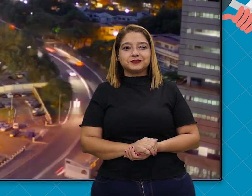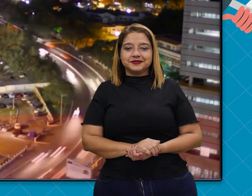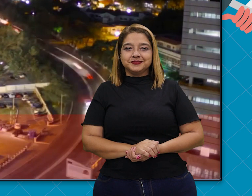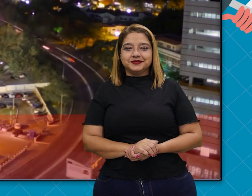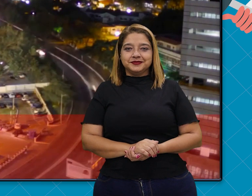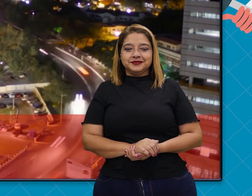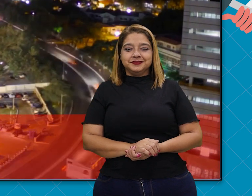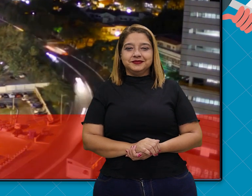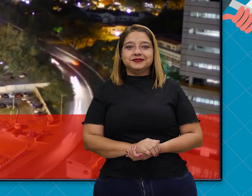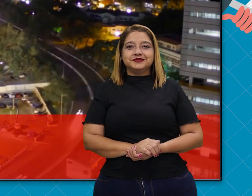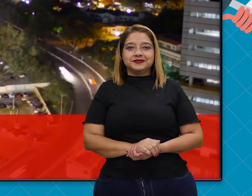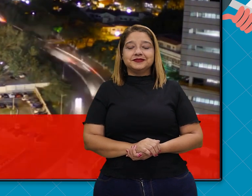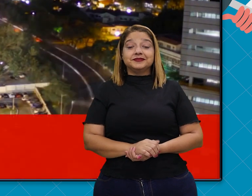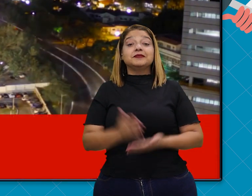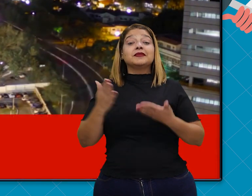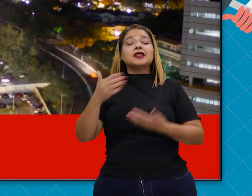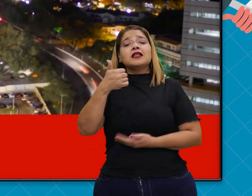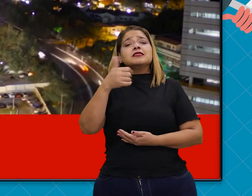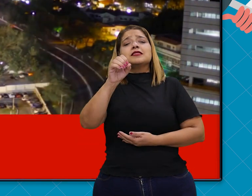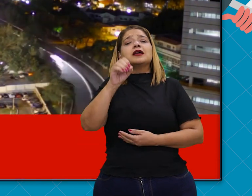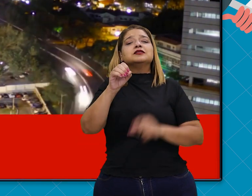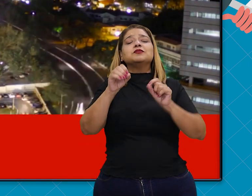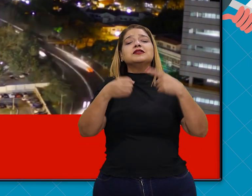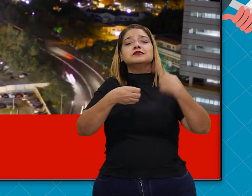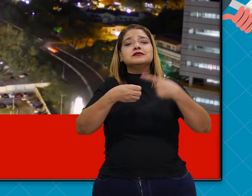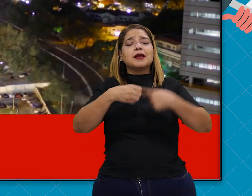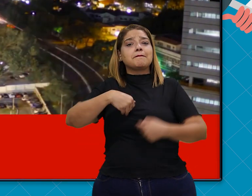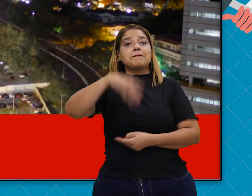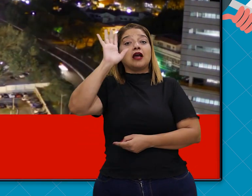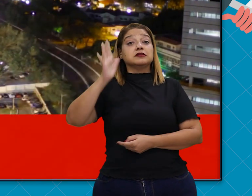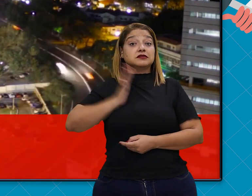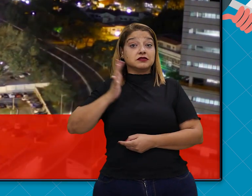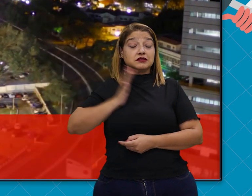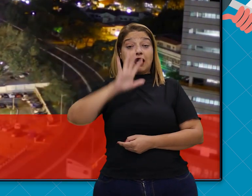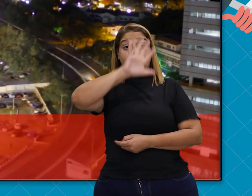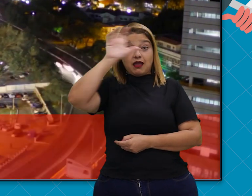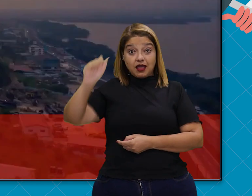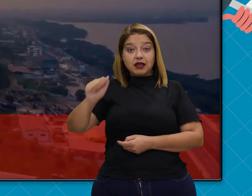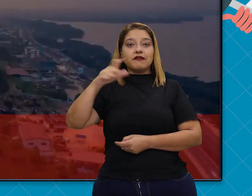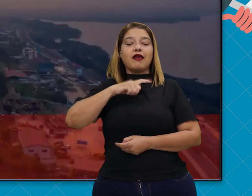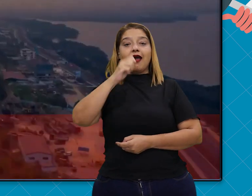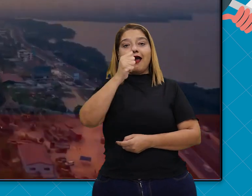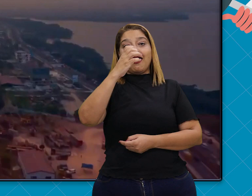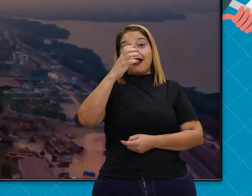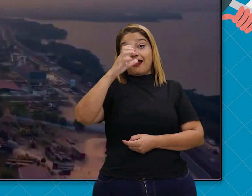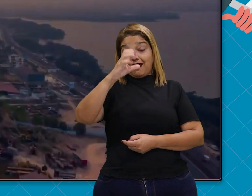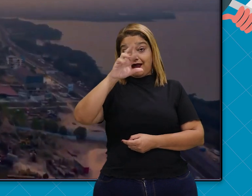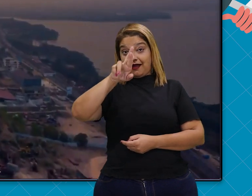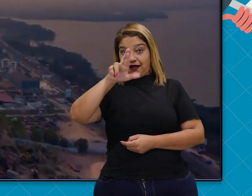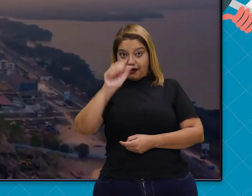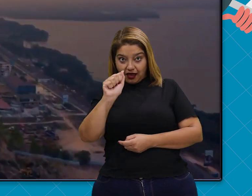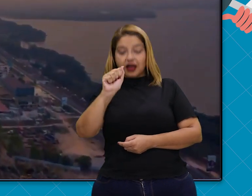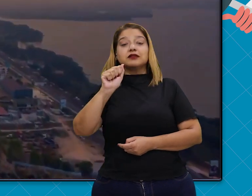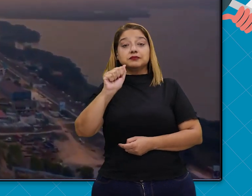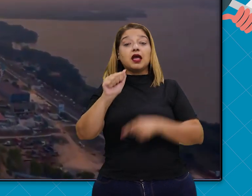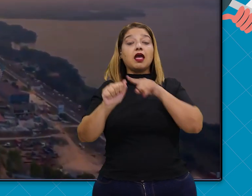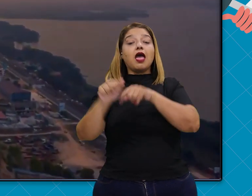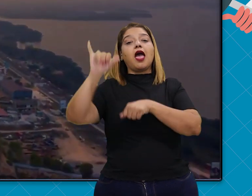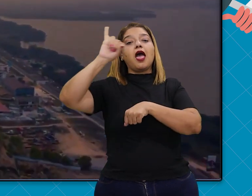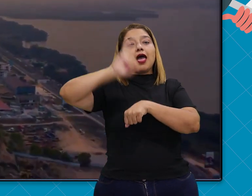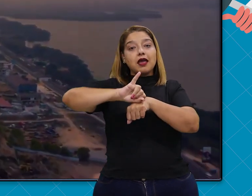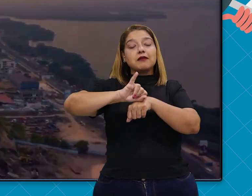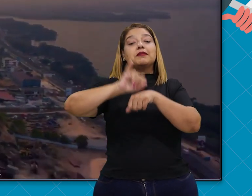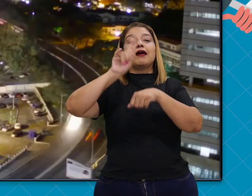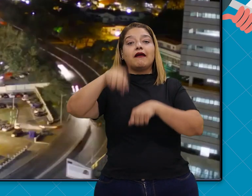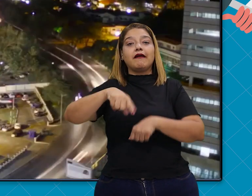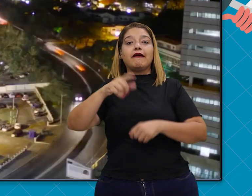Em décimo lugar das cidades mais ricas da África, nós temos a Accra. Accra é a capital do Gana. E o